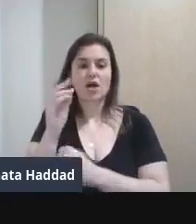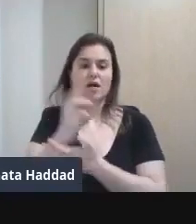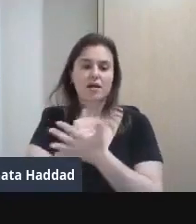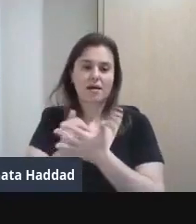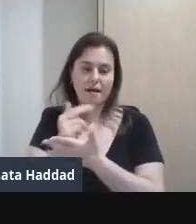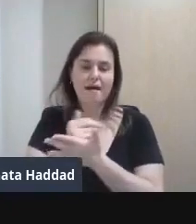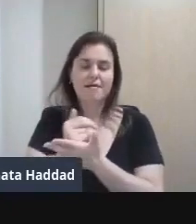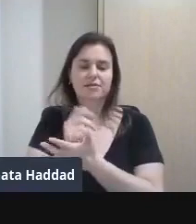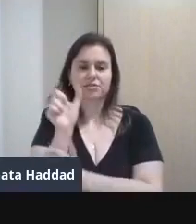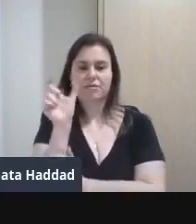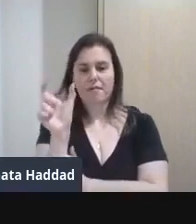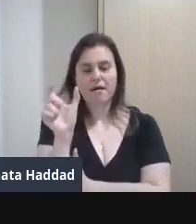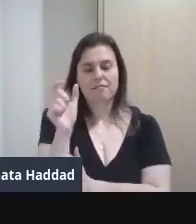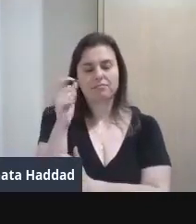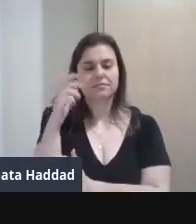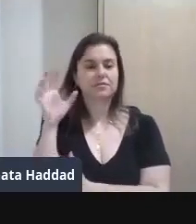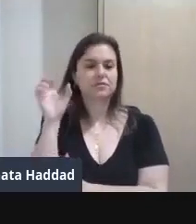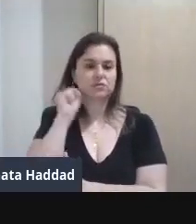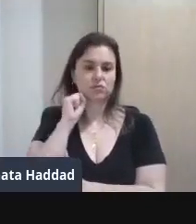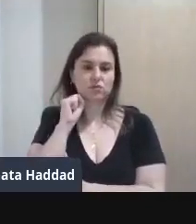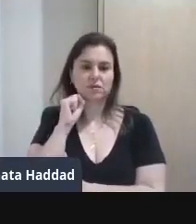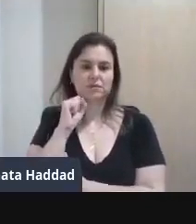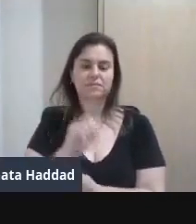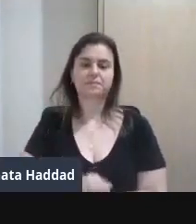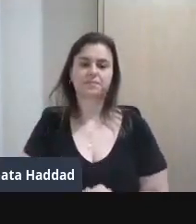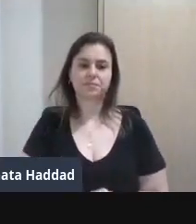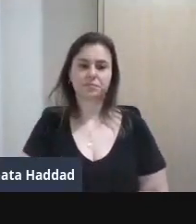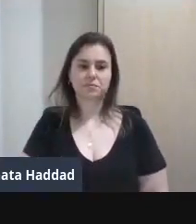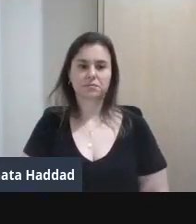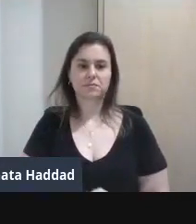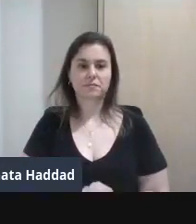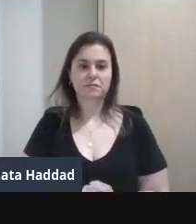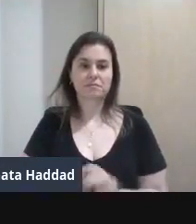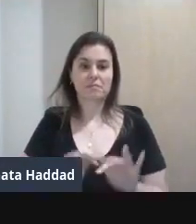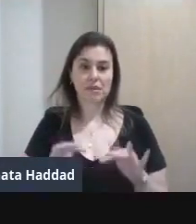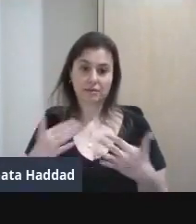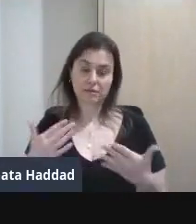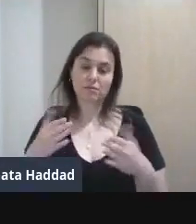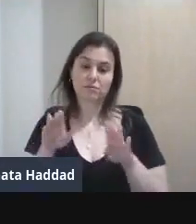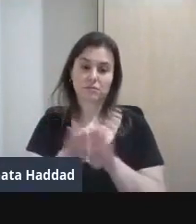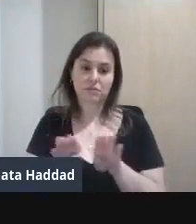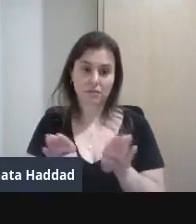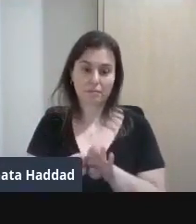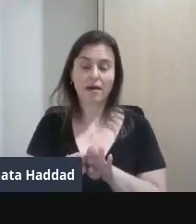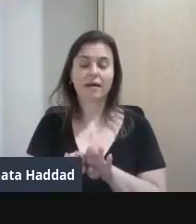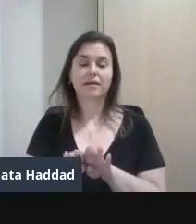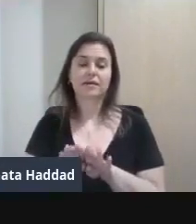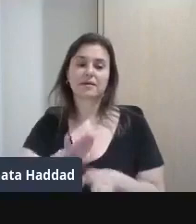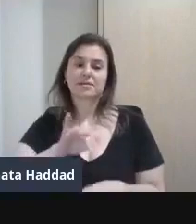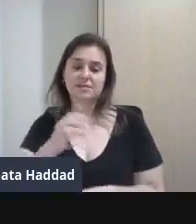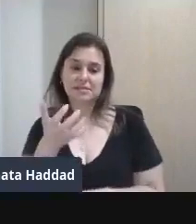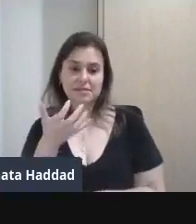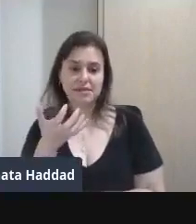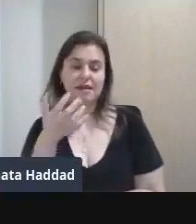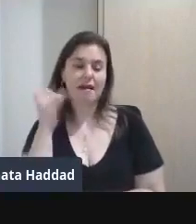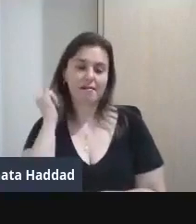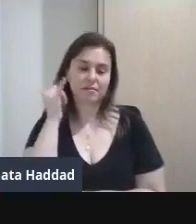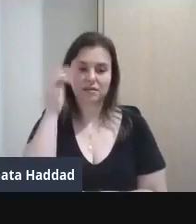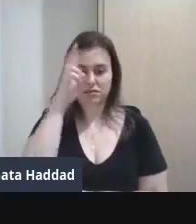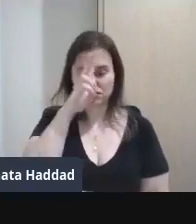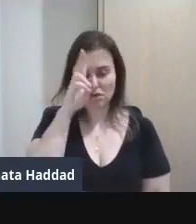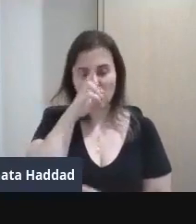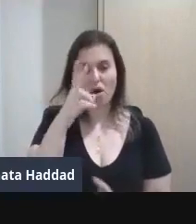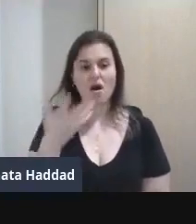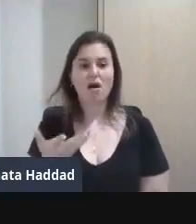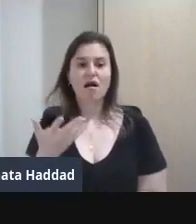Sai pela editora Revira a volta Então aqui também Para quem quer contar História Para quem quer conhecer Um pouco mais